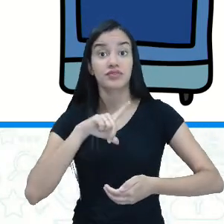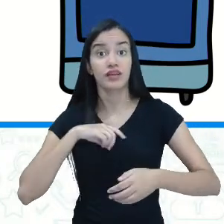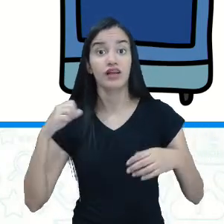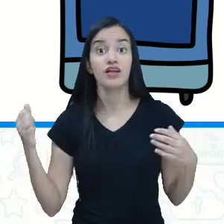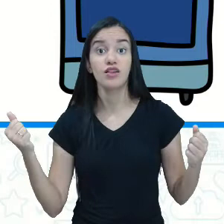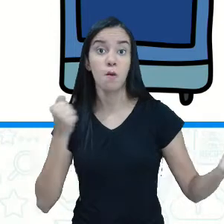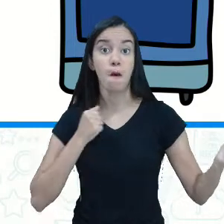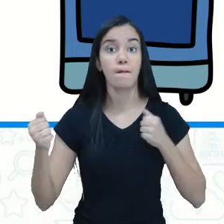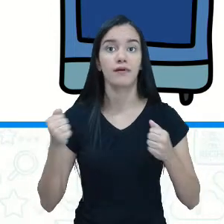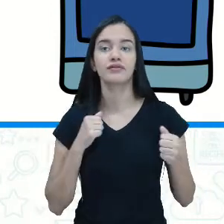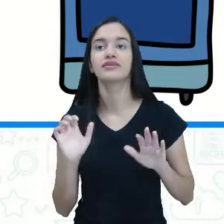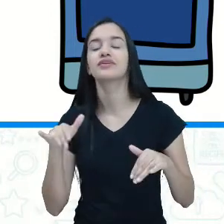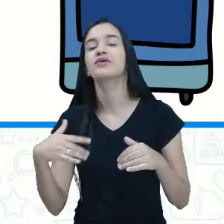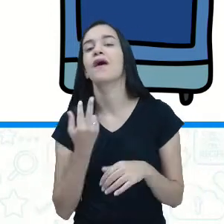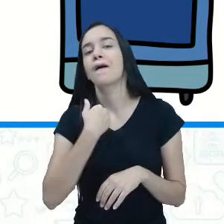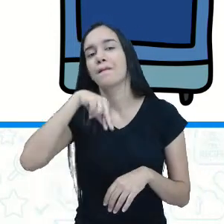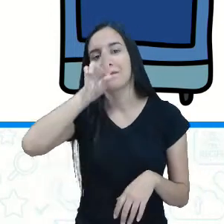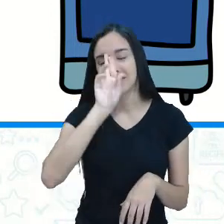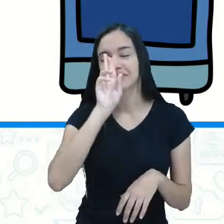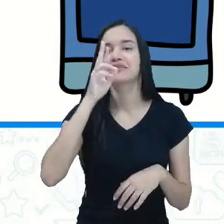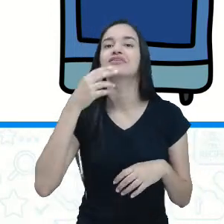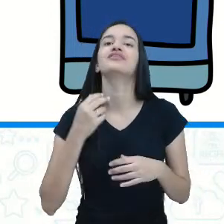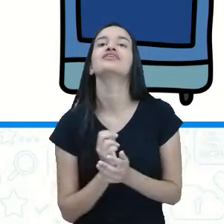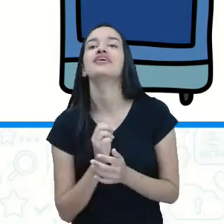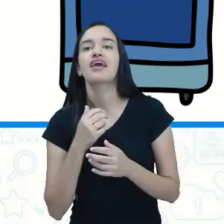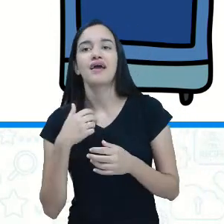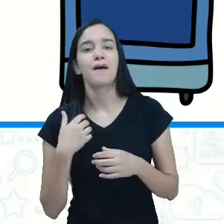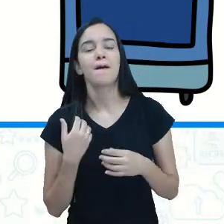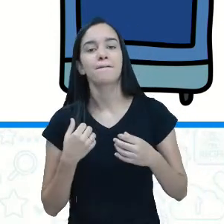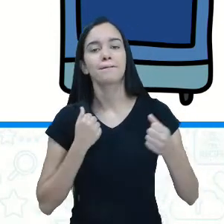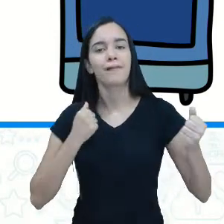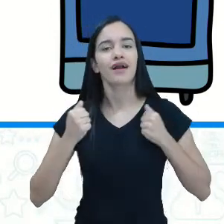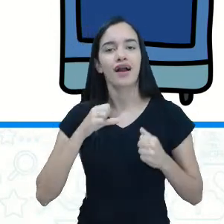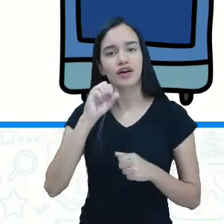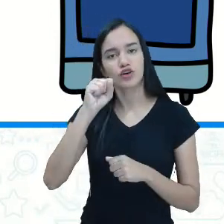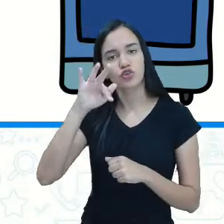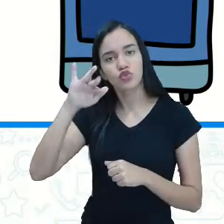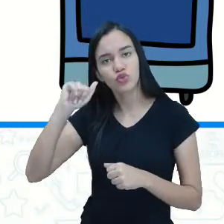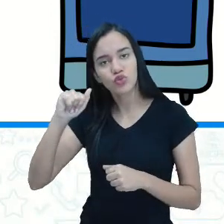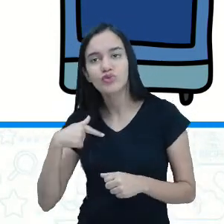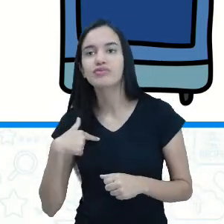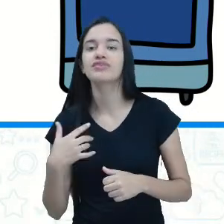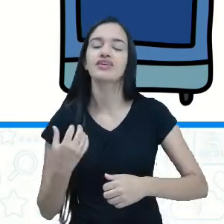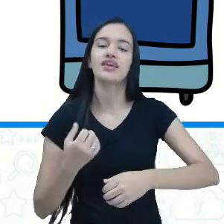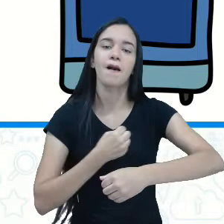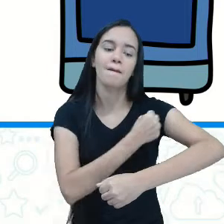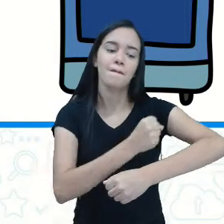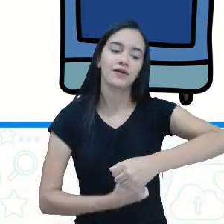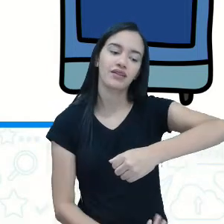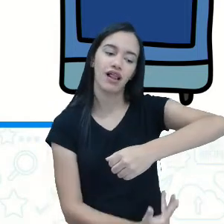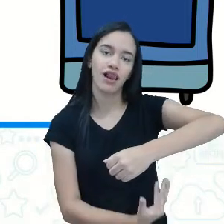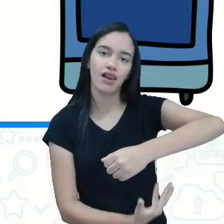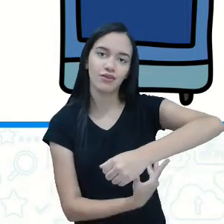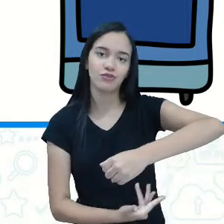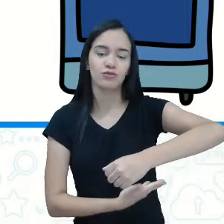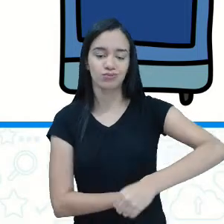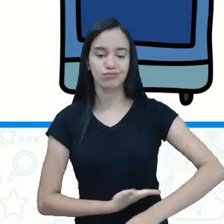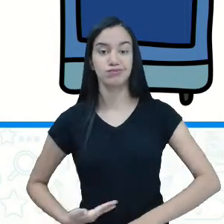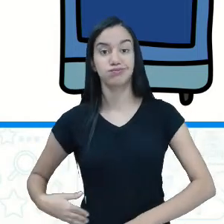lá. Meio dia, macaca Sofia, panela no fogo, barriga vazia.